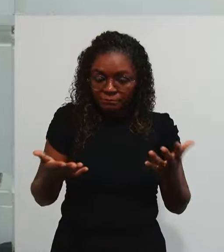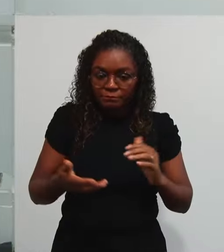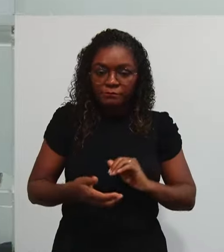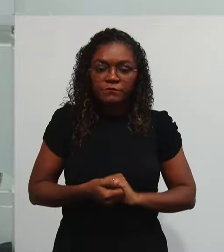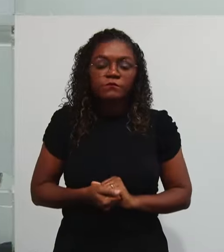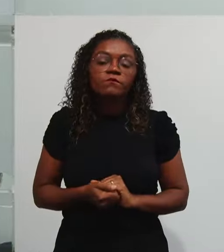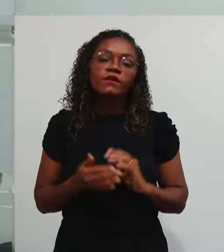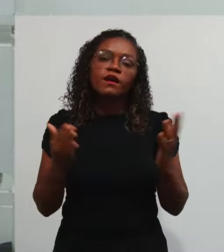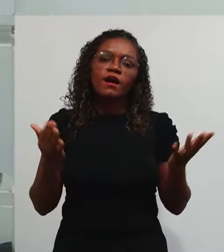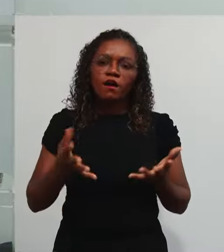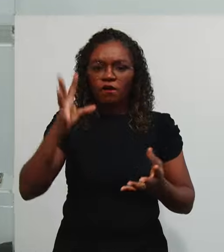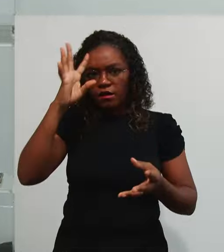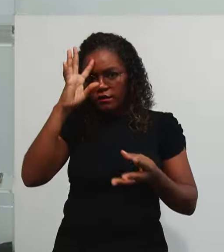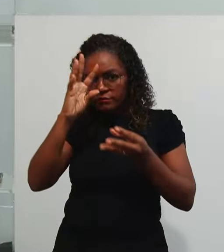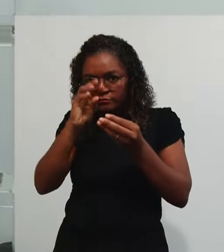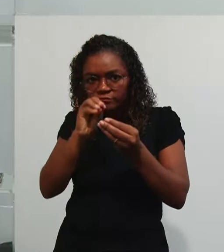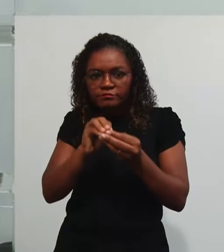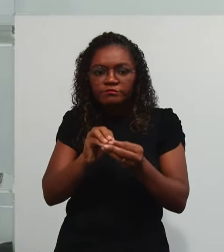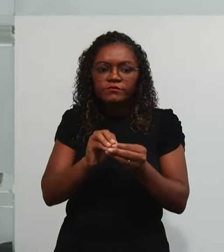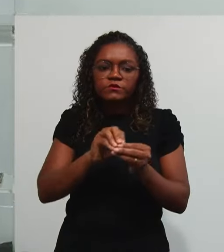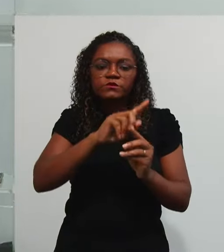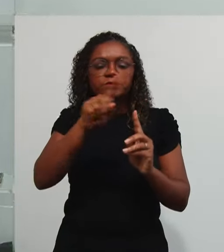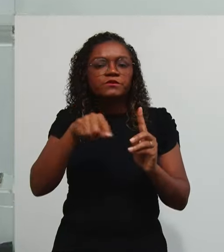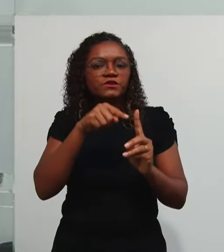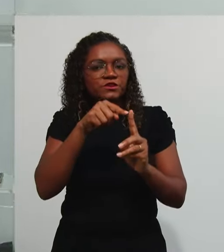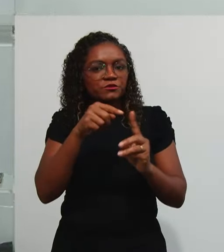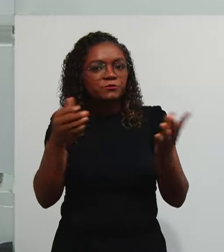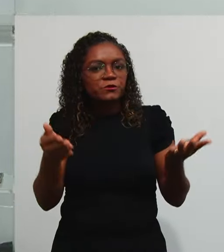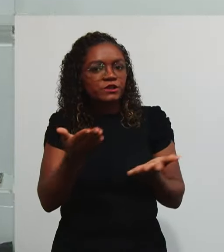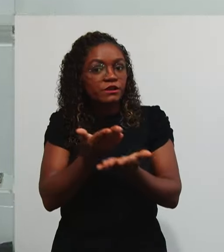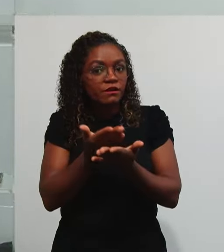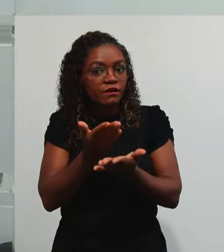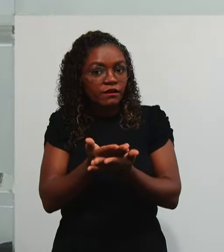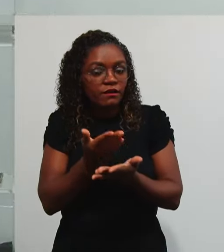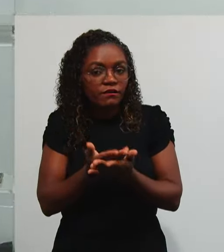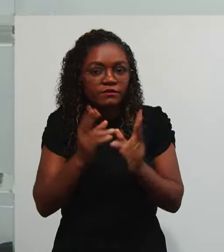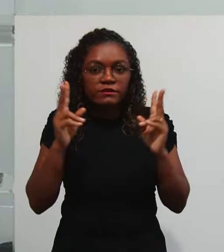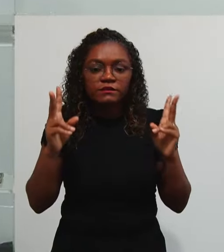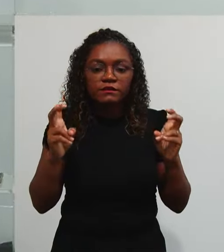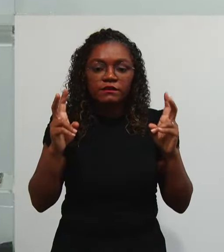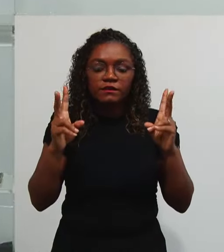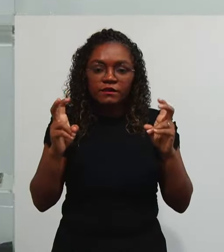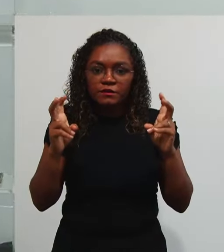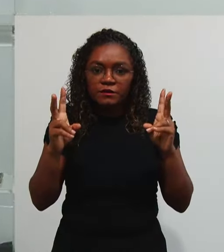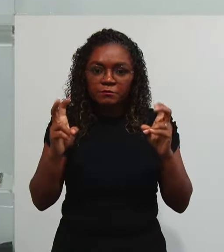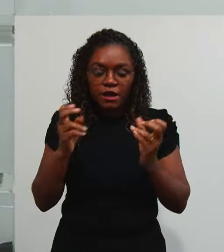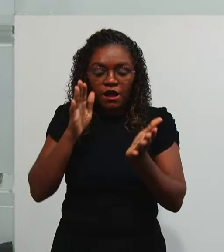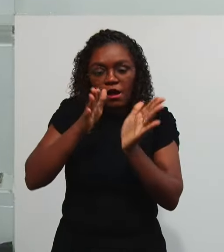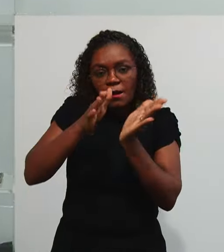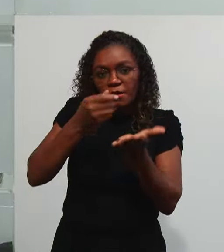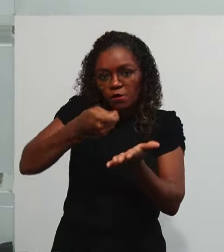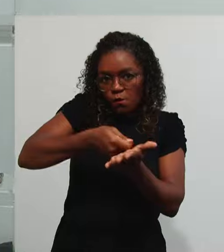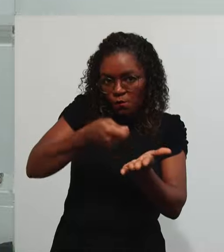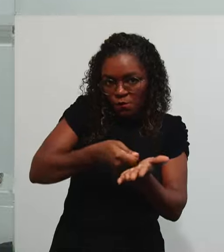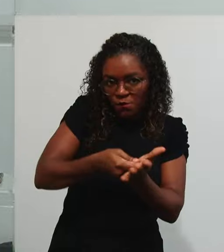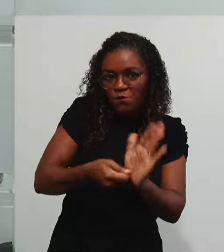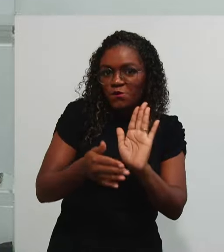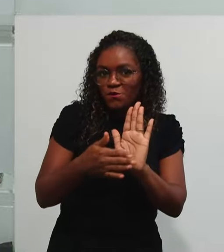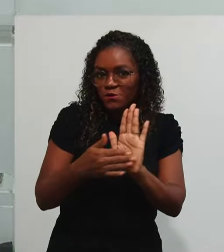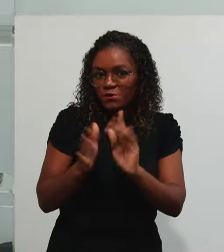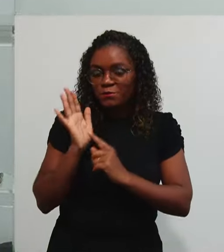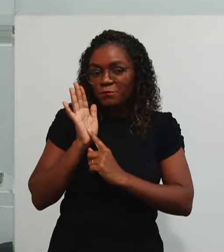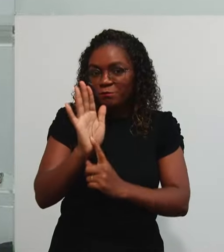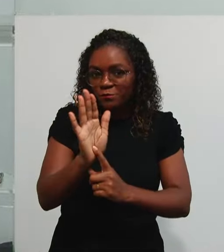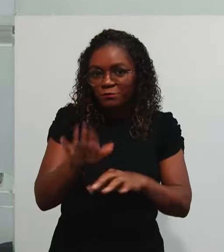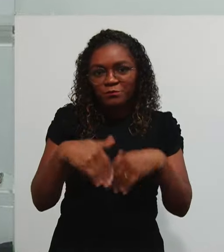Nós concluímos O nosso objetivo Da aula hoje Trabalhando A inferência Da prestação De contas Claro que Esse